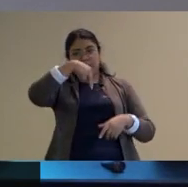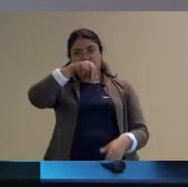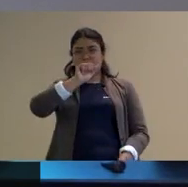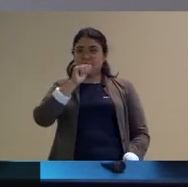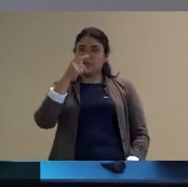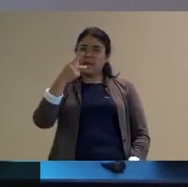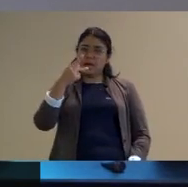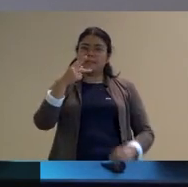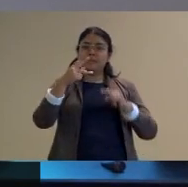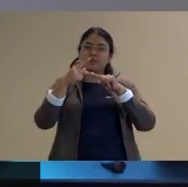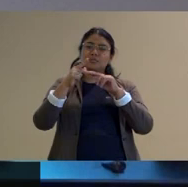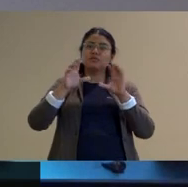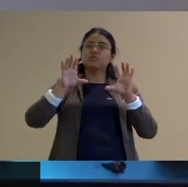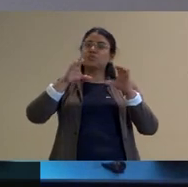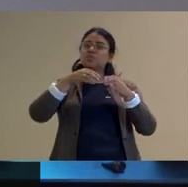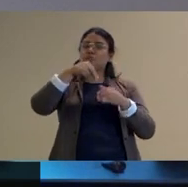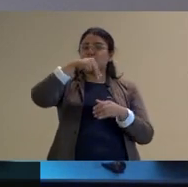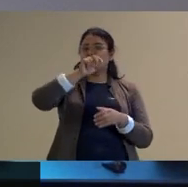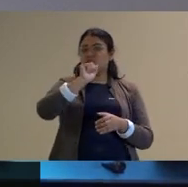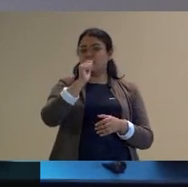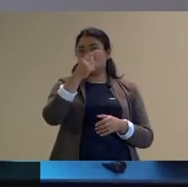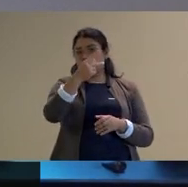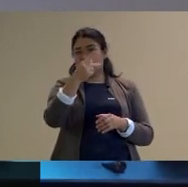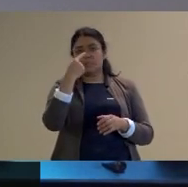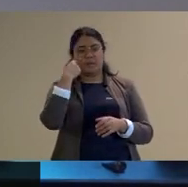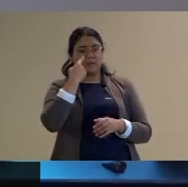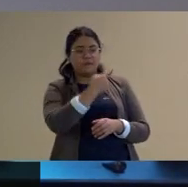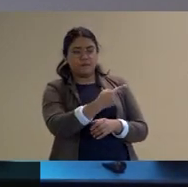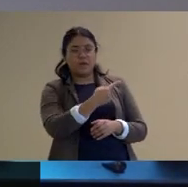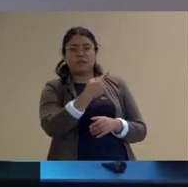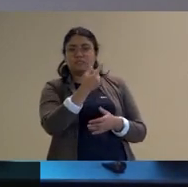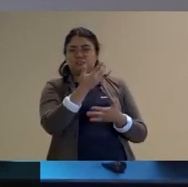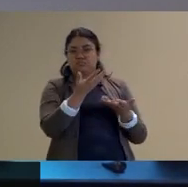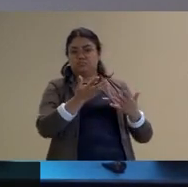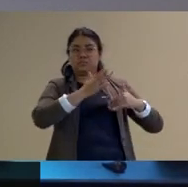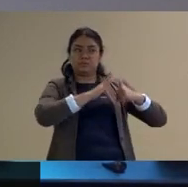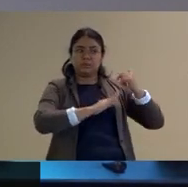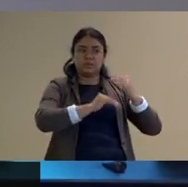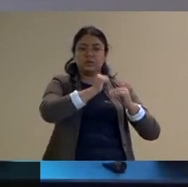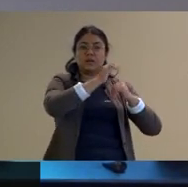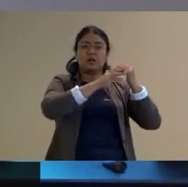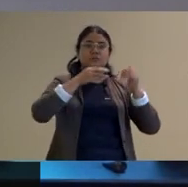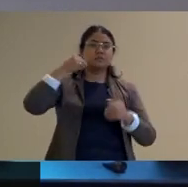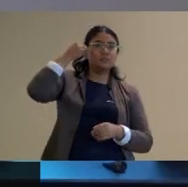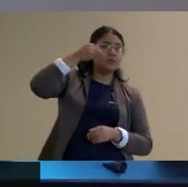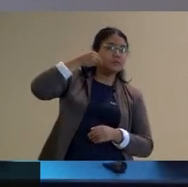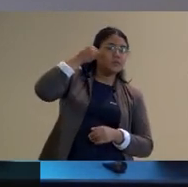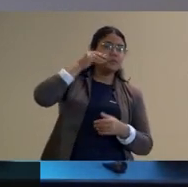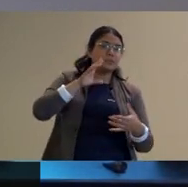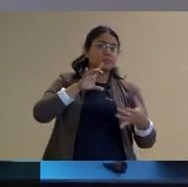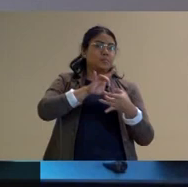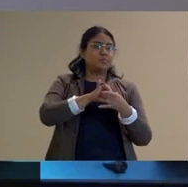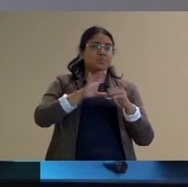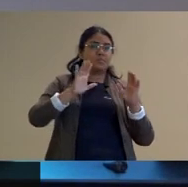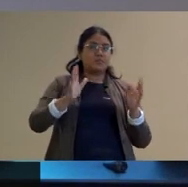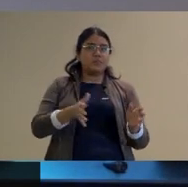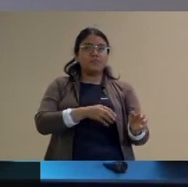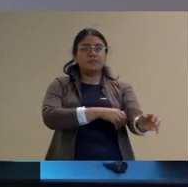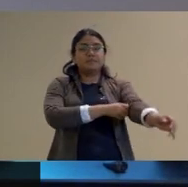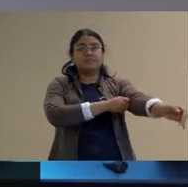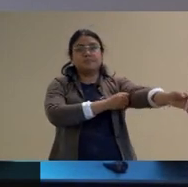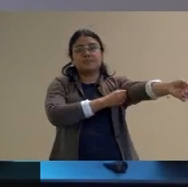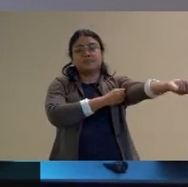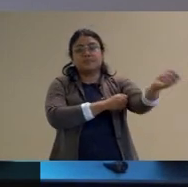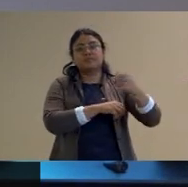podem como que a gente olha para eles no sentido de criar essas experiências bem diversificadas mas